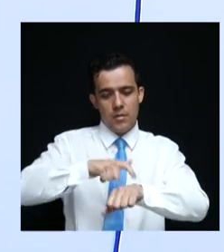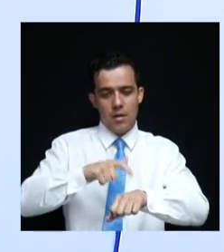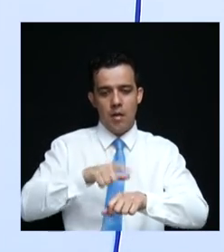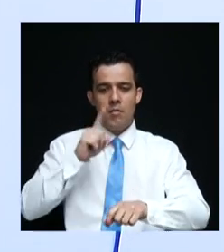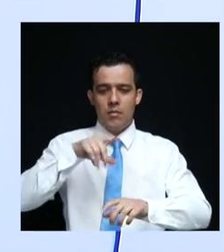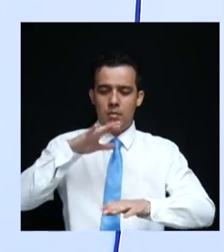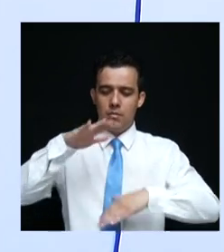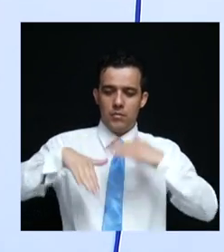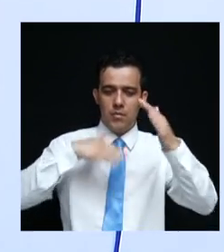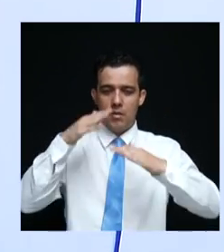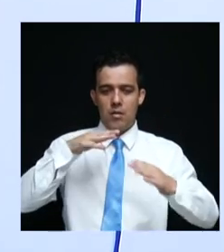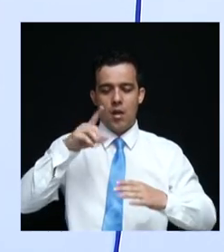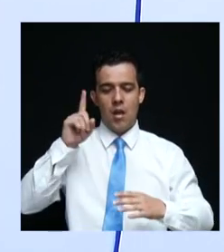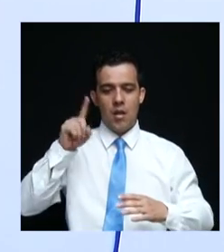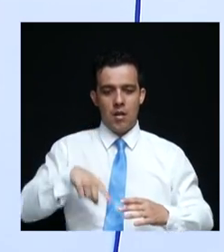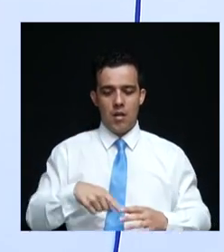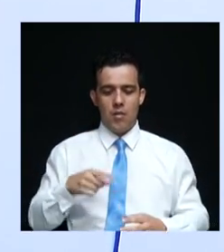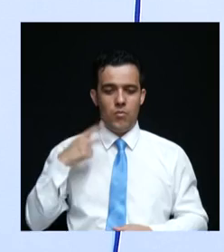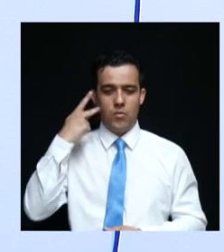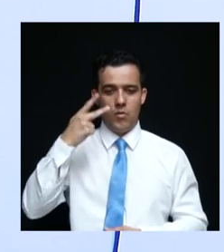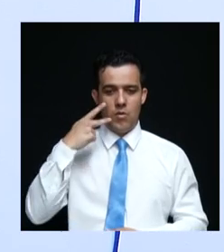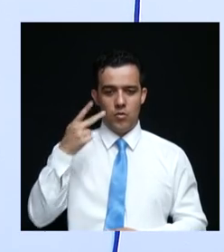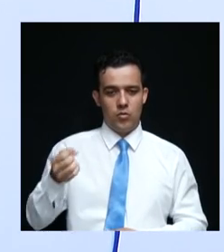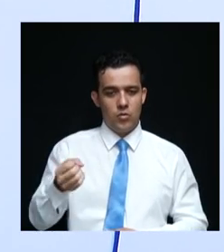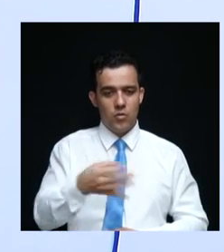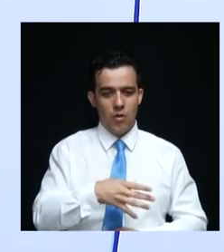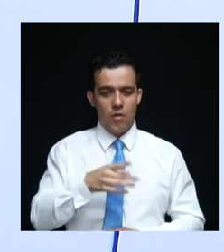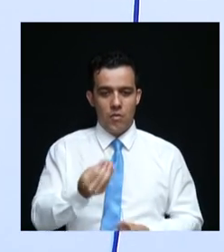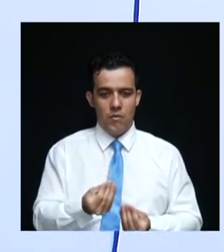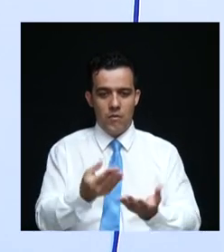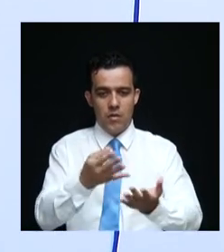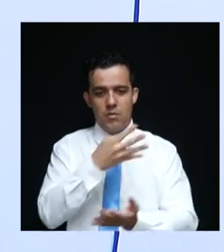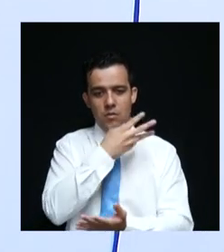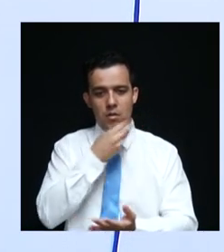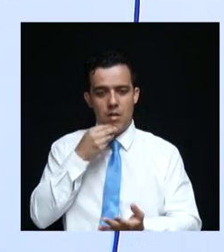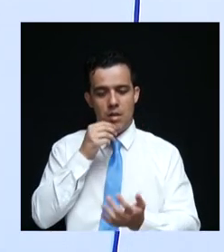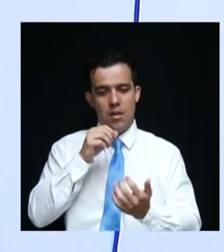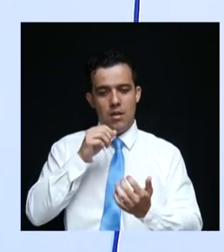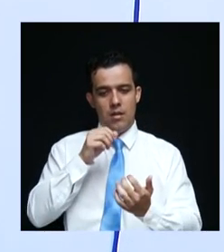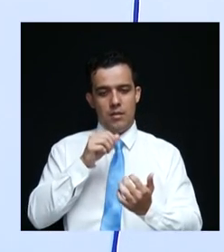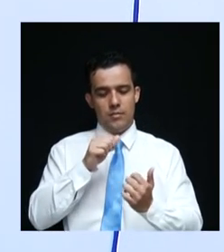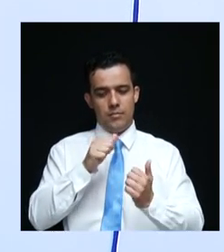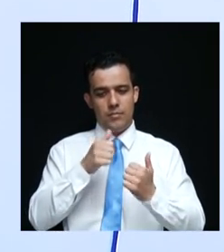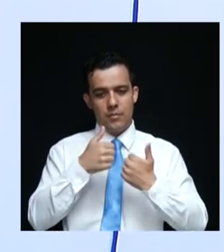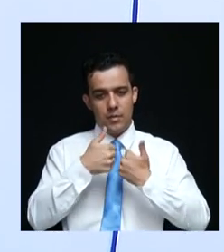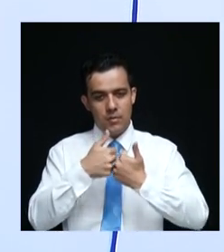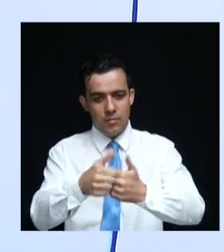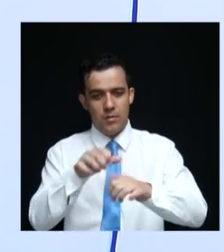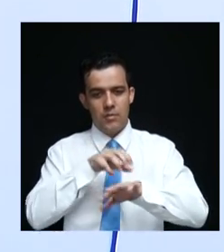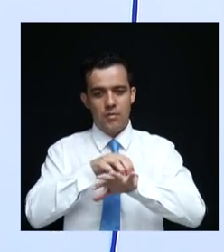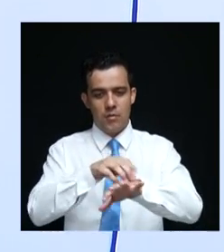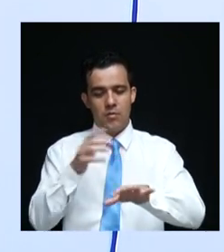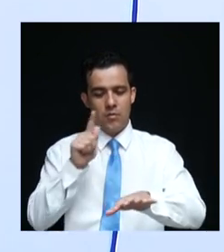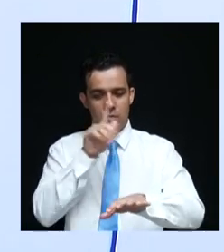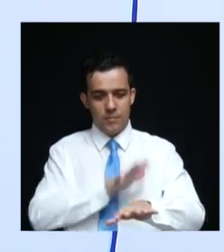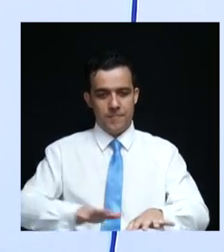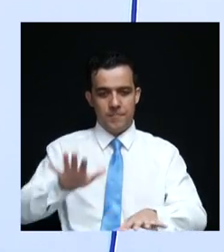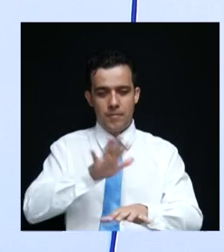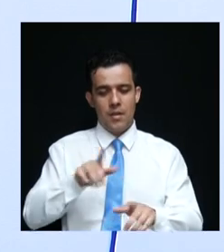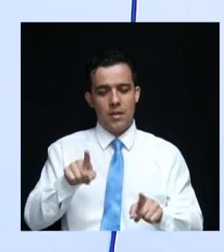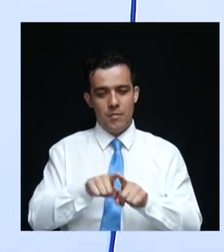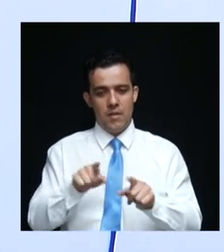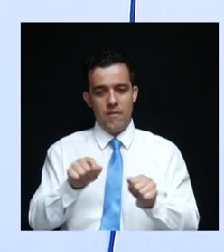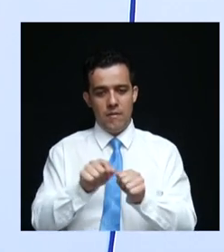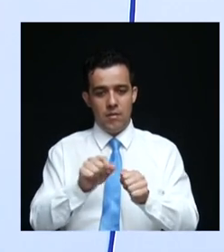avançarmos numa política moderna e que ofereça qualidade no transporte coletivo da nossa capital, da nossa região metropolitana. Também faremos